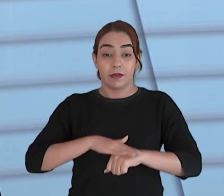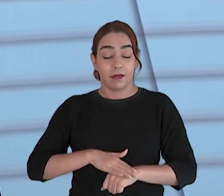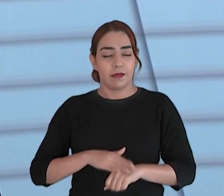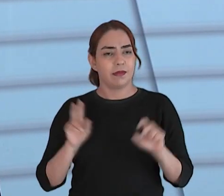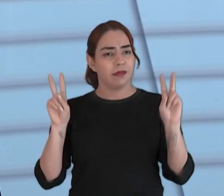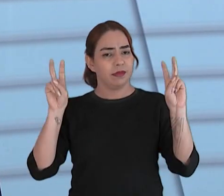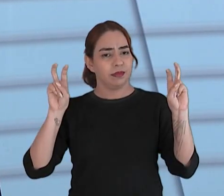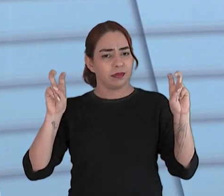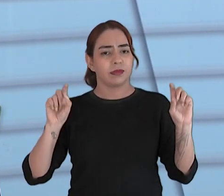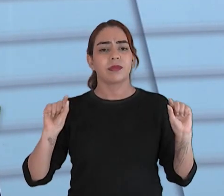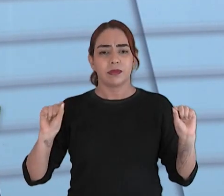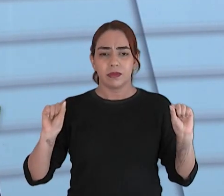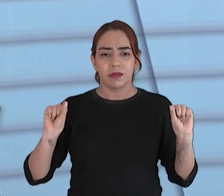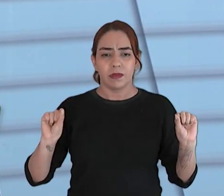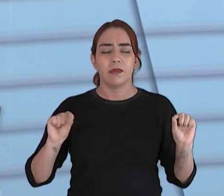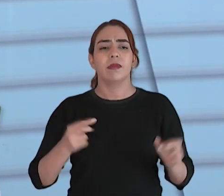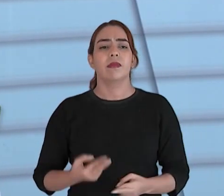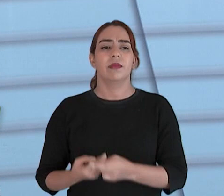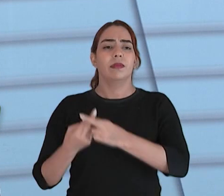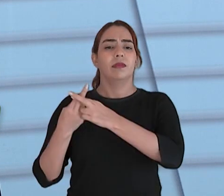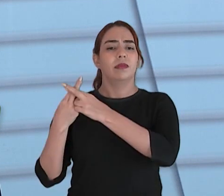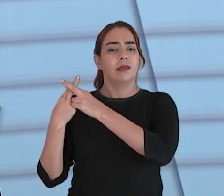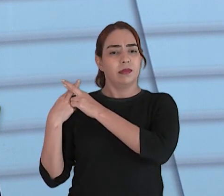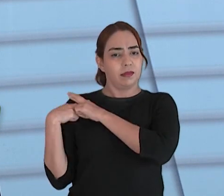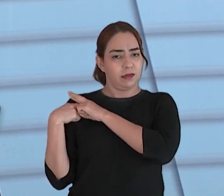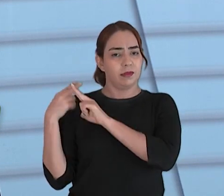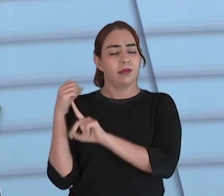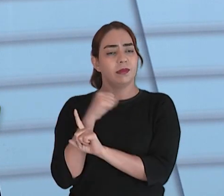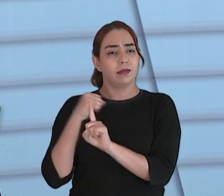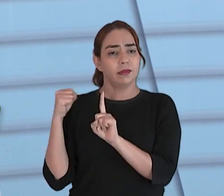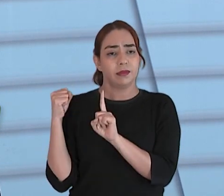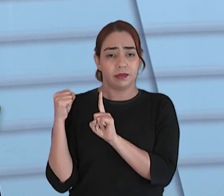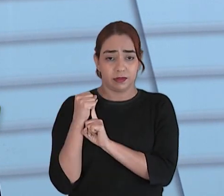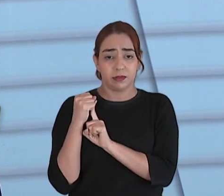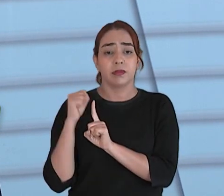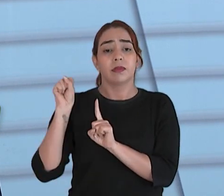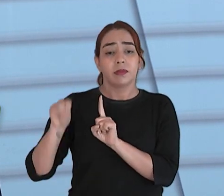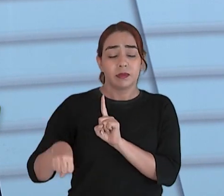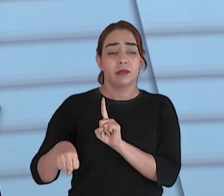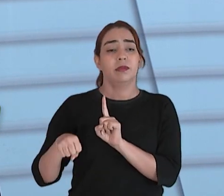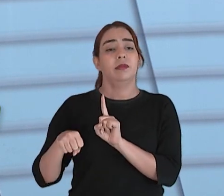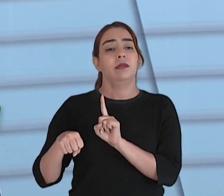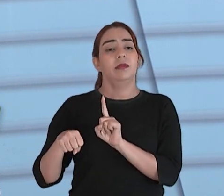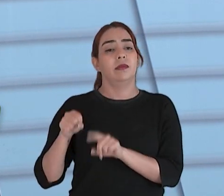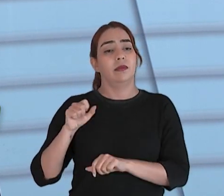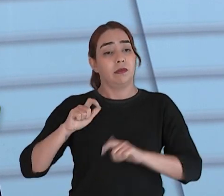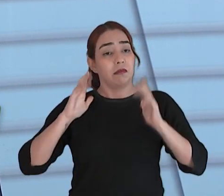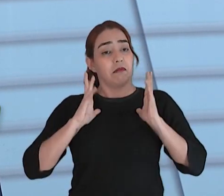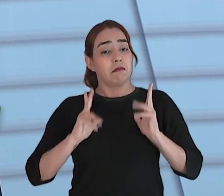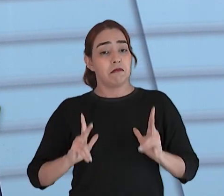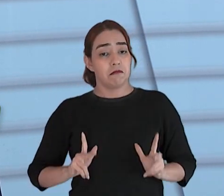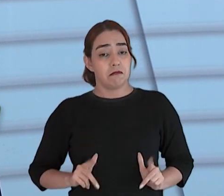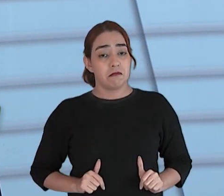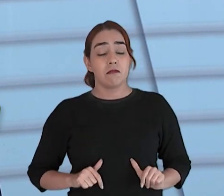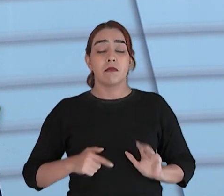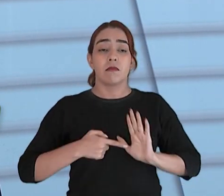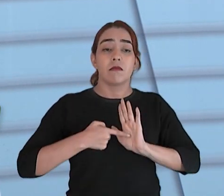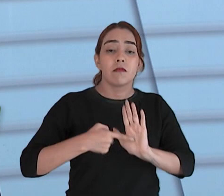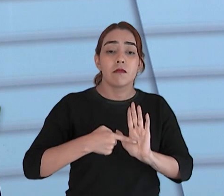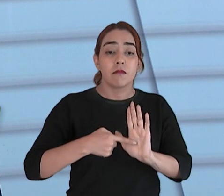tem uma responsabilidade e esse compromisso com o povo cearense de